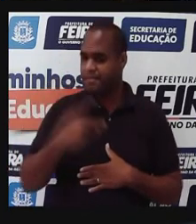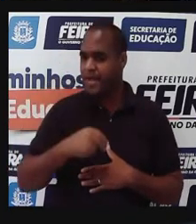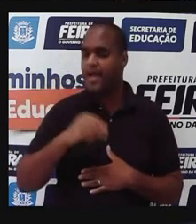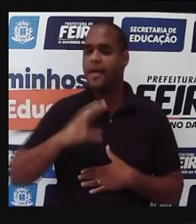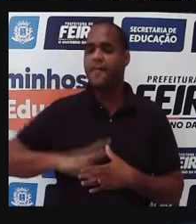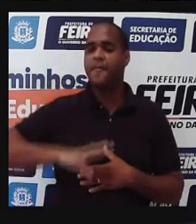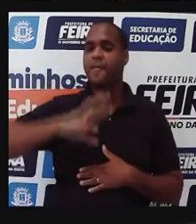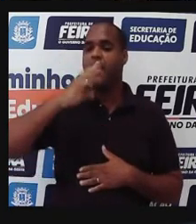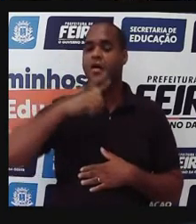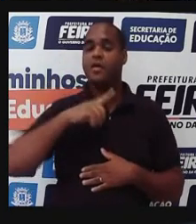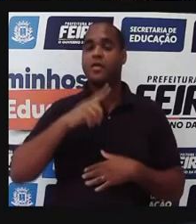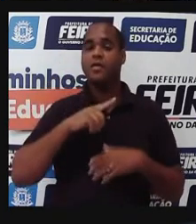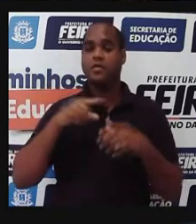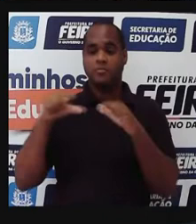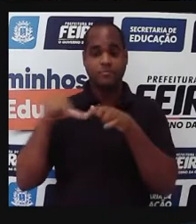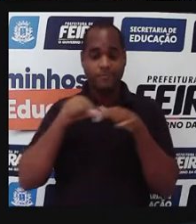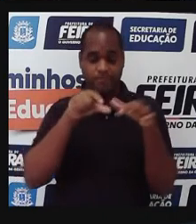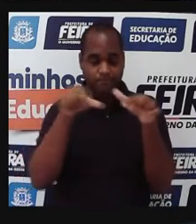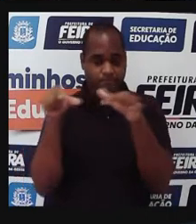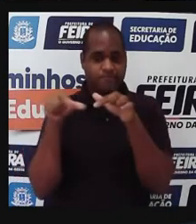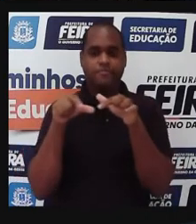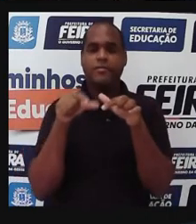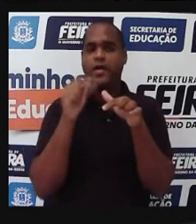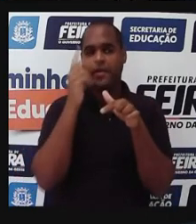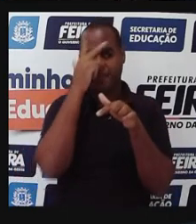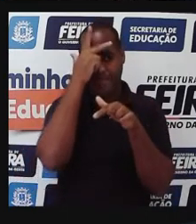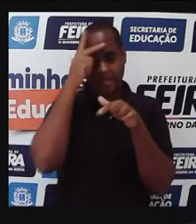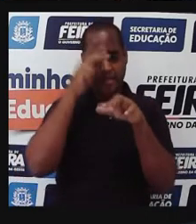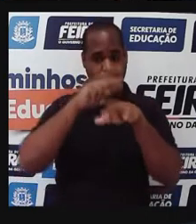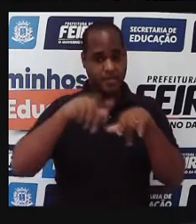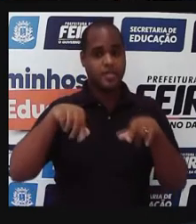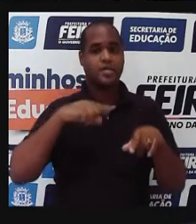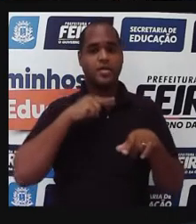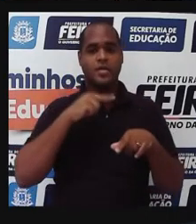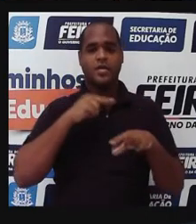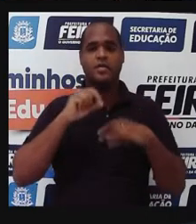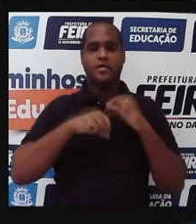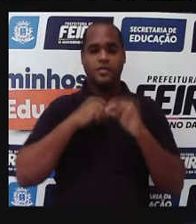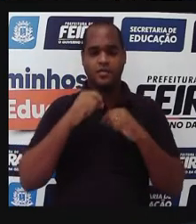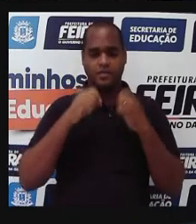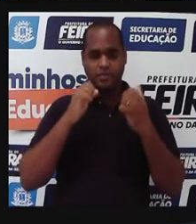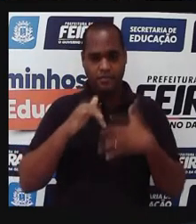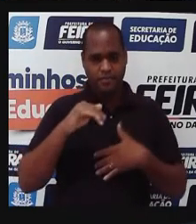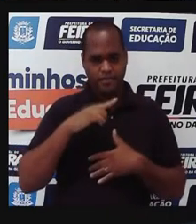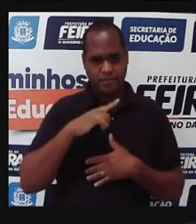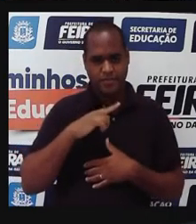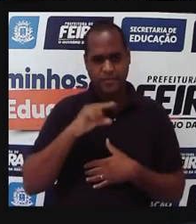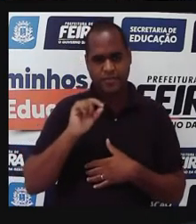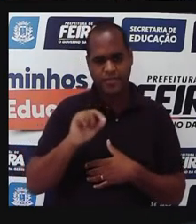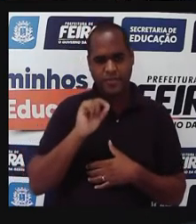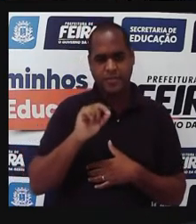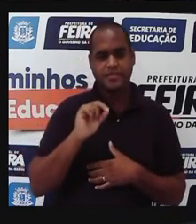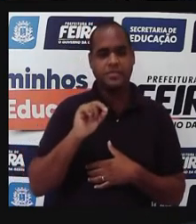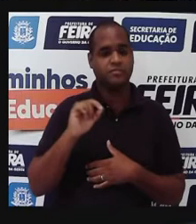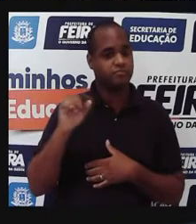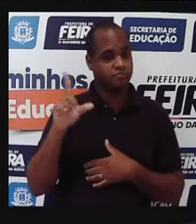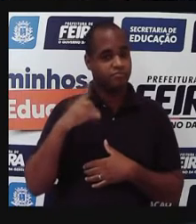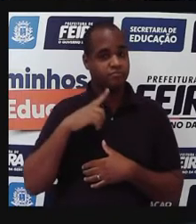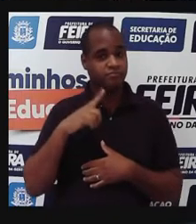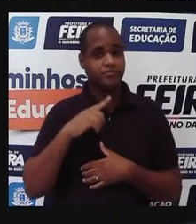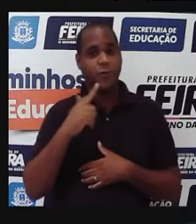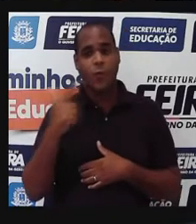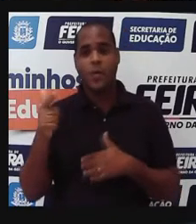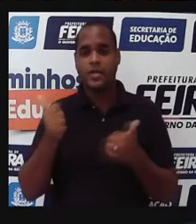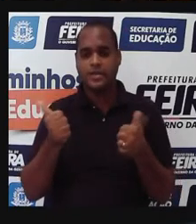pensar assim, os indivíduos, né, que estão em estado de pobreza ou de má condições de higiene.